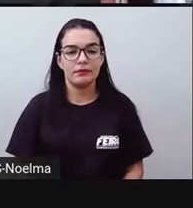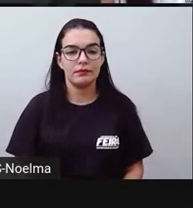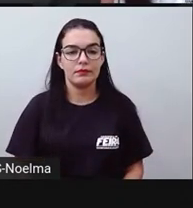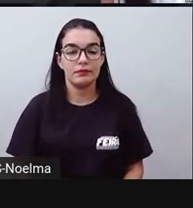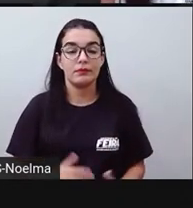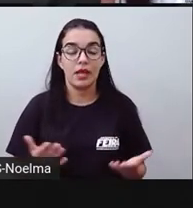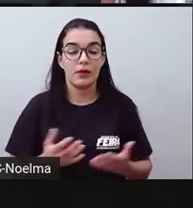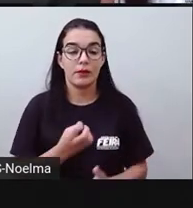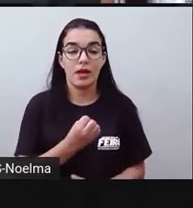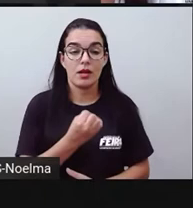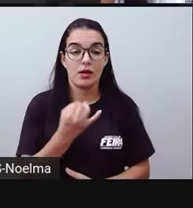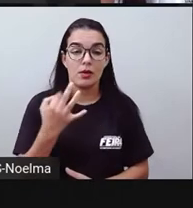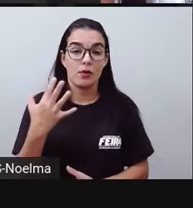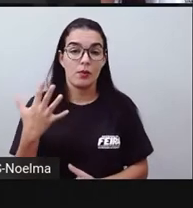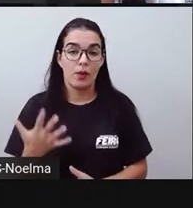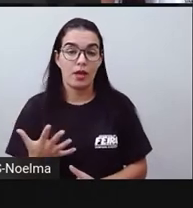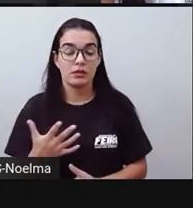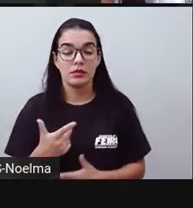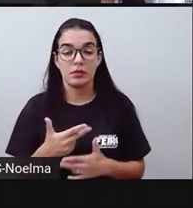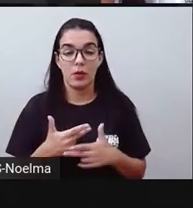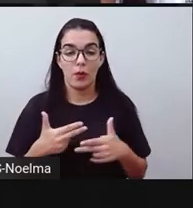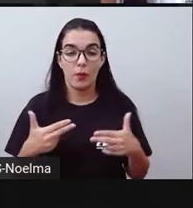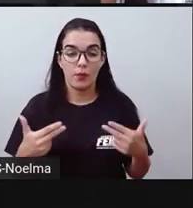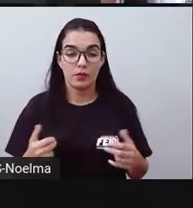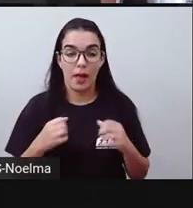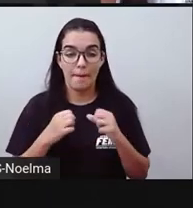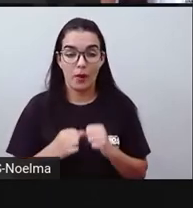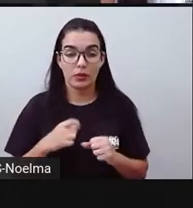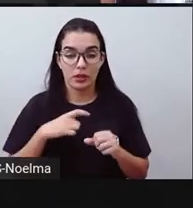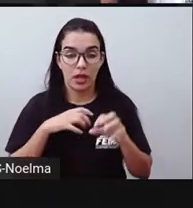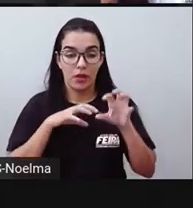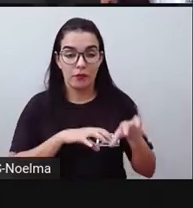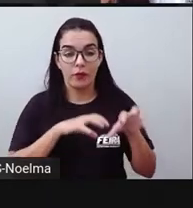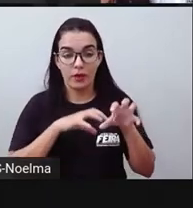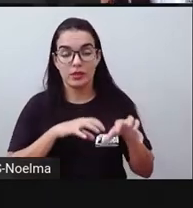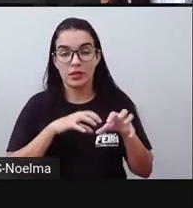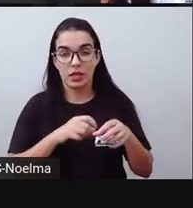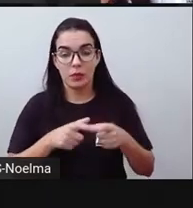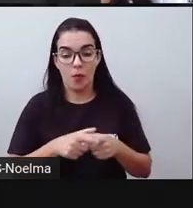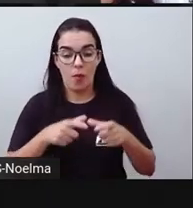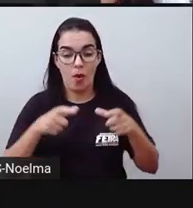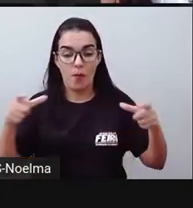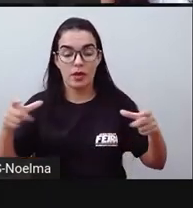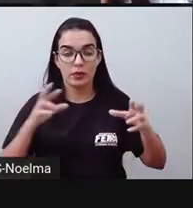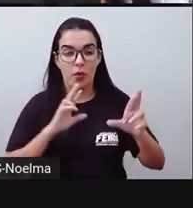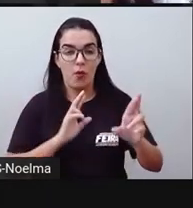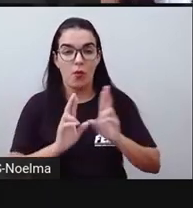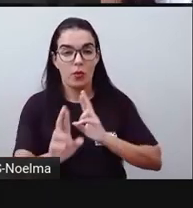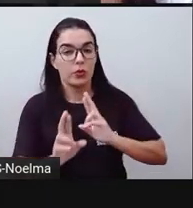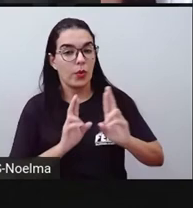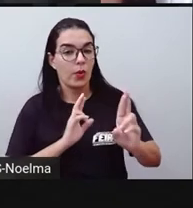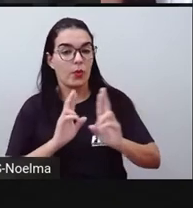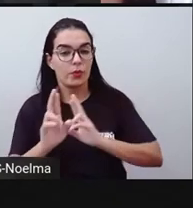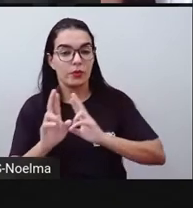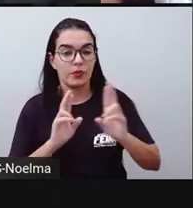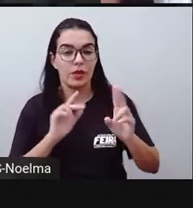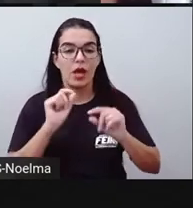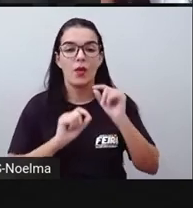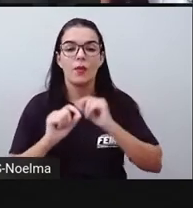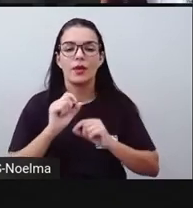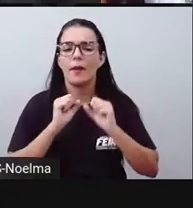Quais fatores podem ter influenciado o aumento de rodovias? Então, entre esses anos de